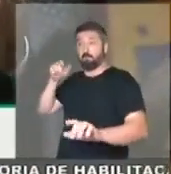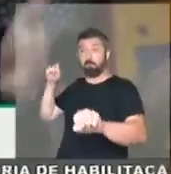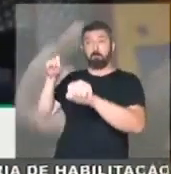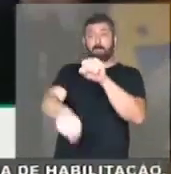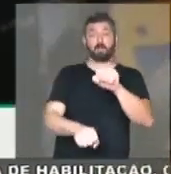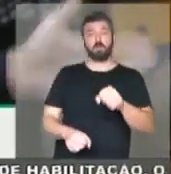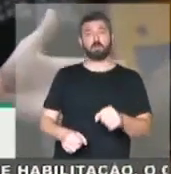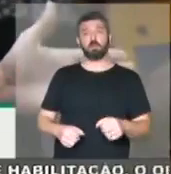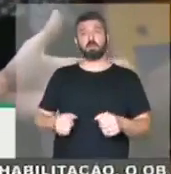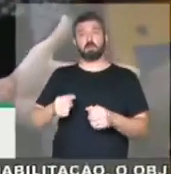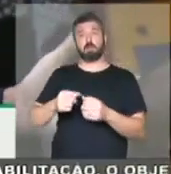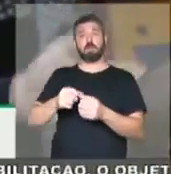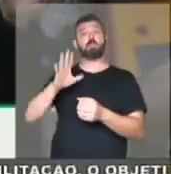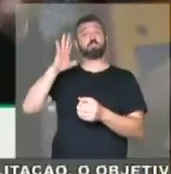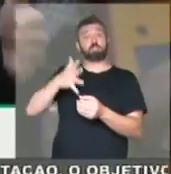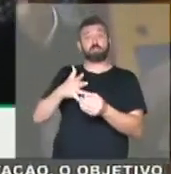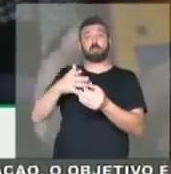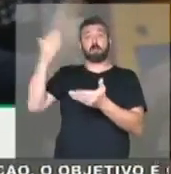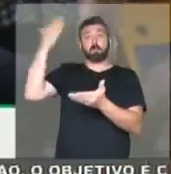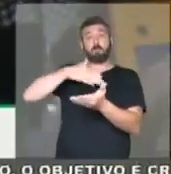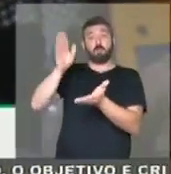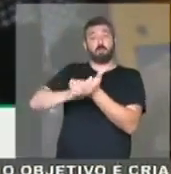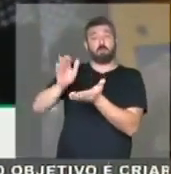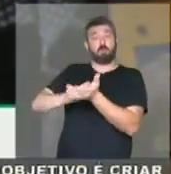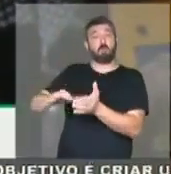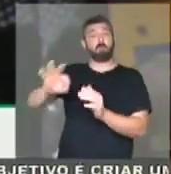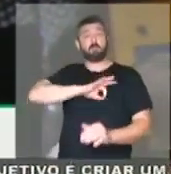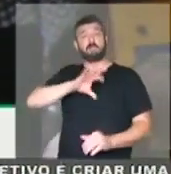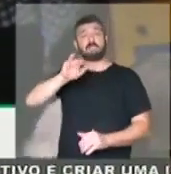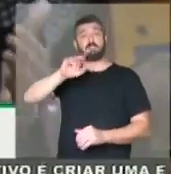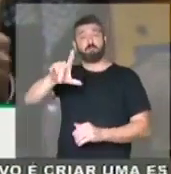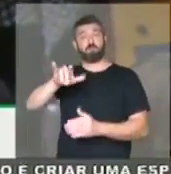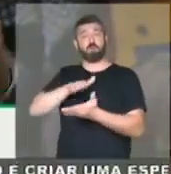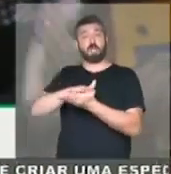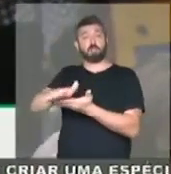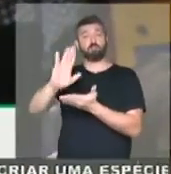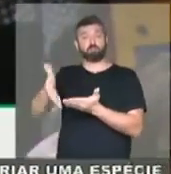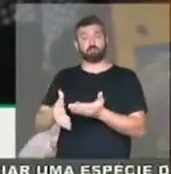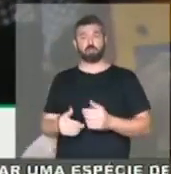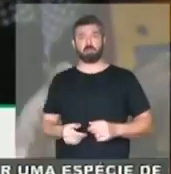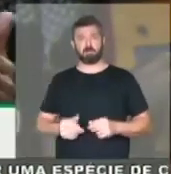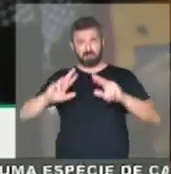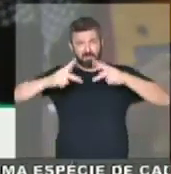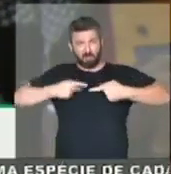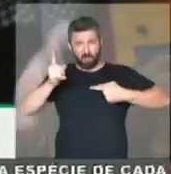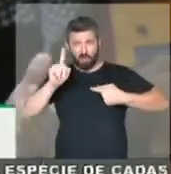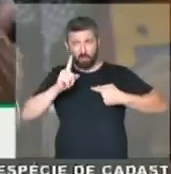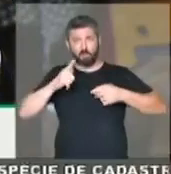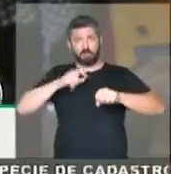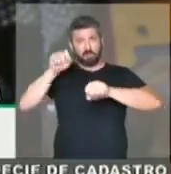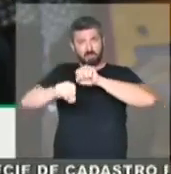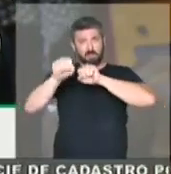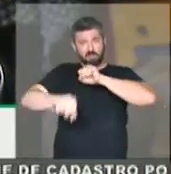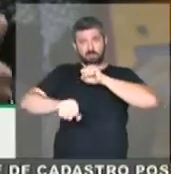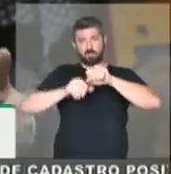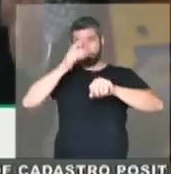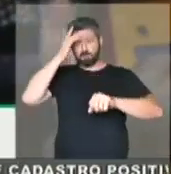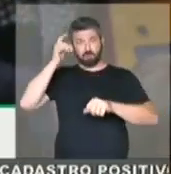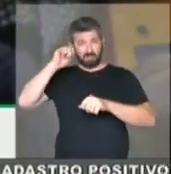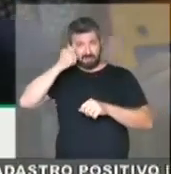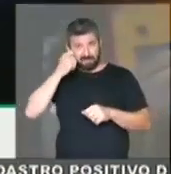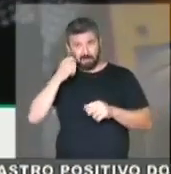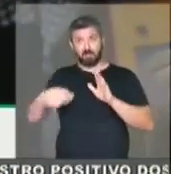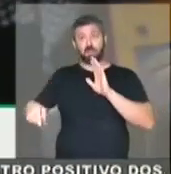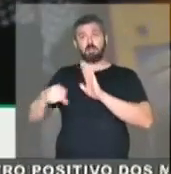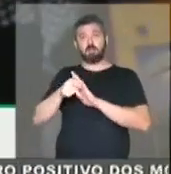Esta conclusão saiu ontem, da própria Polícia Civil. Não reconhecer que existe um extermínio de uma população negra